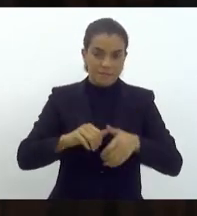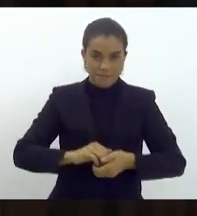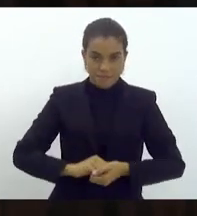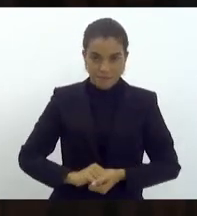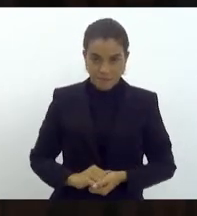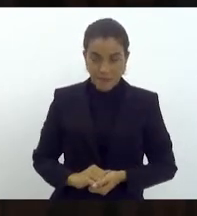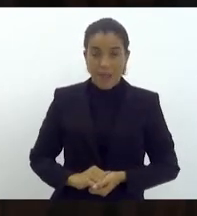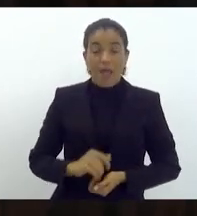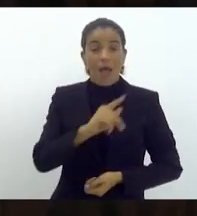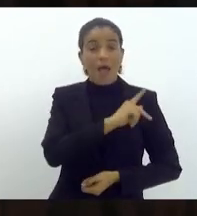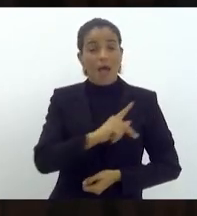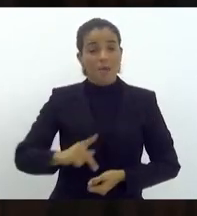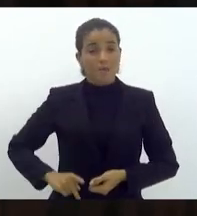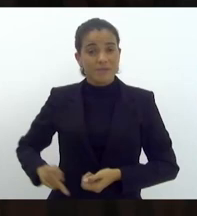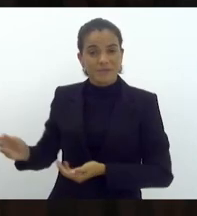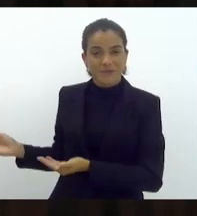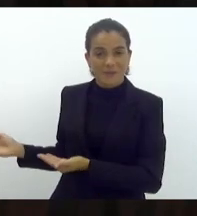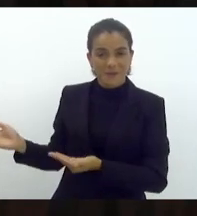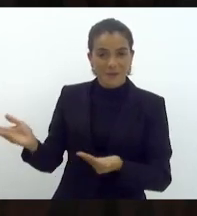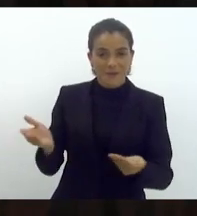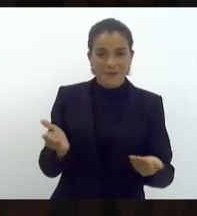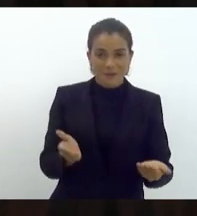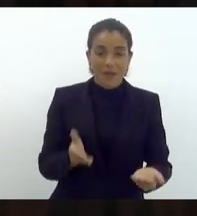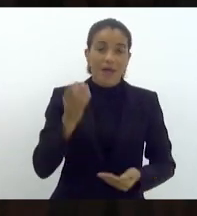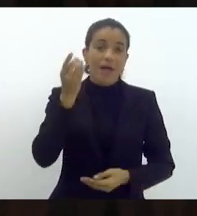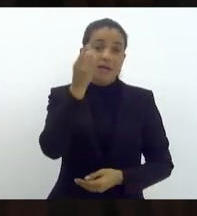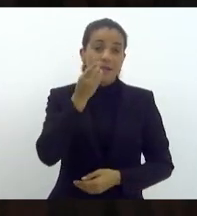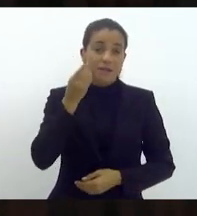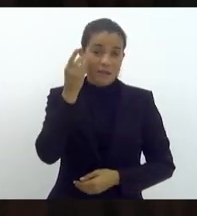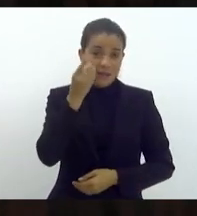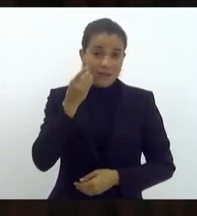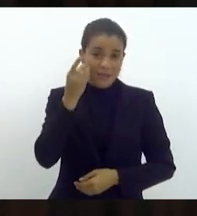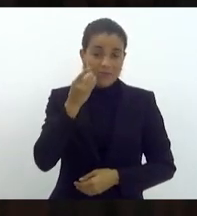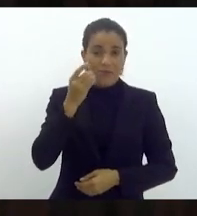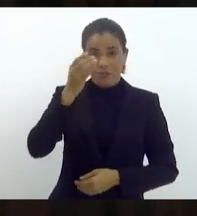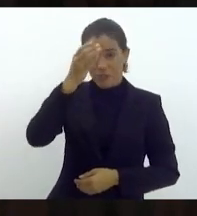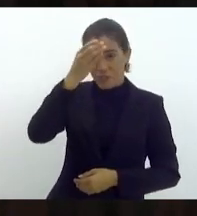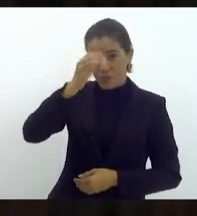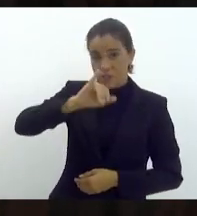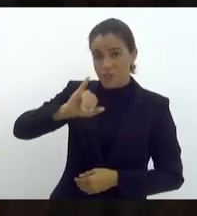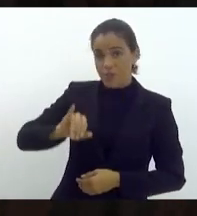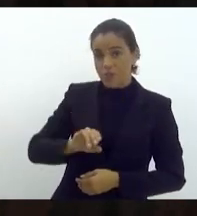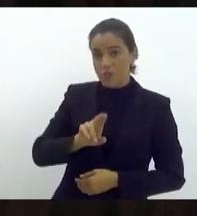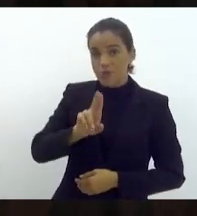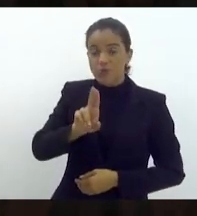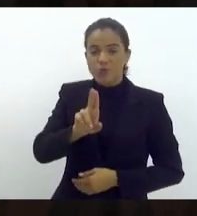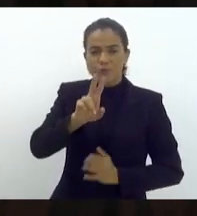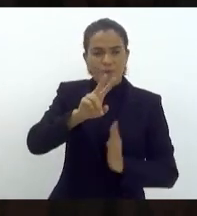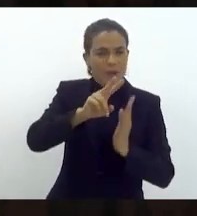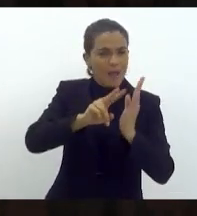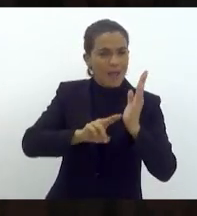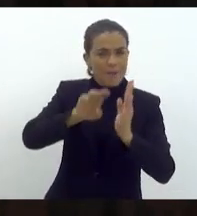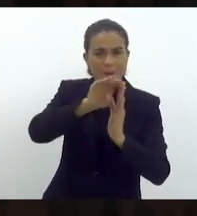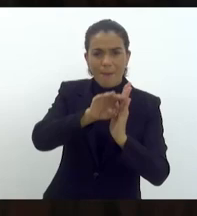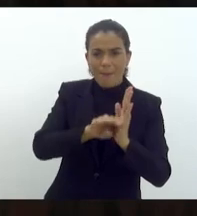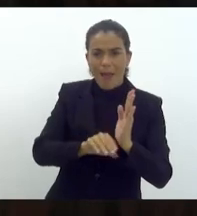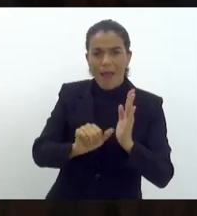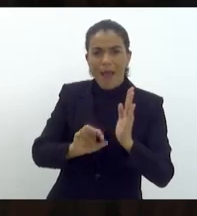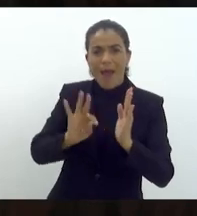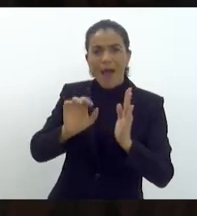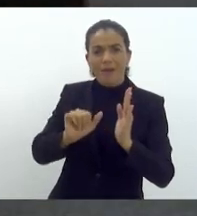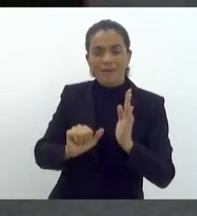A presidência convida a deputada Tia Ju para fazer a leitura da ata da sessão anterior.